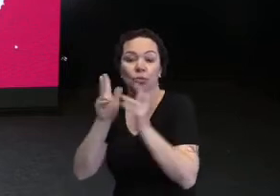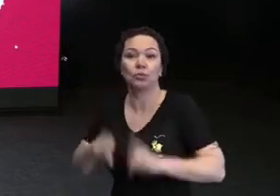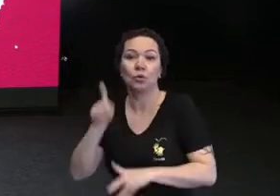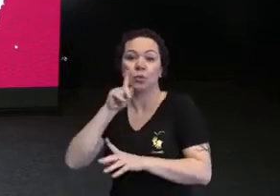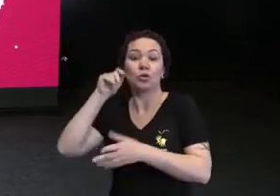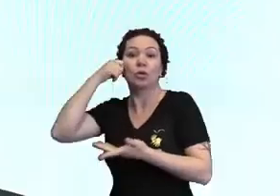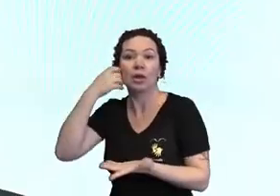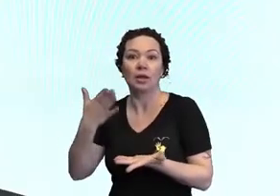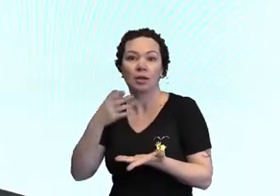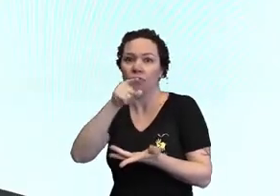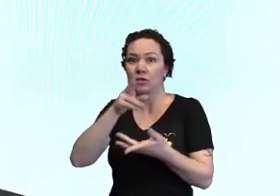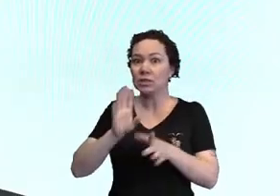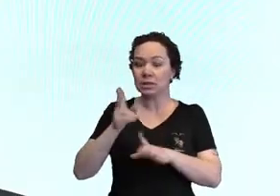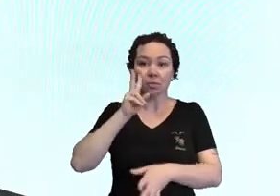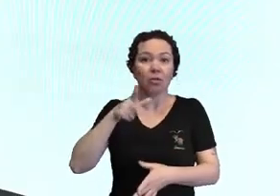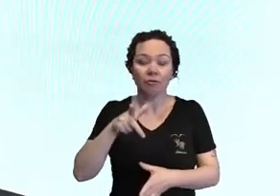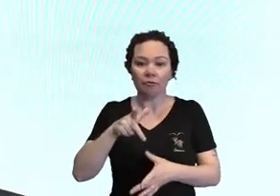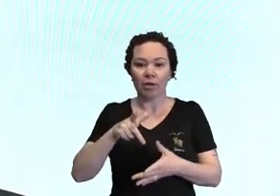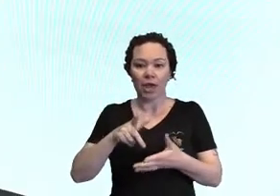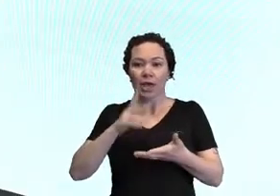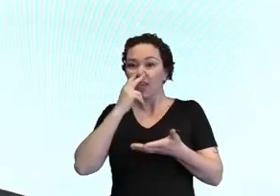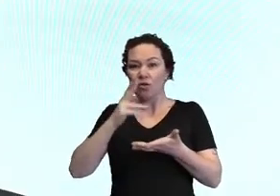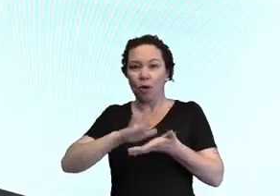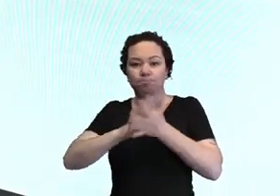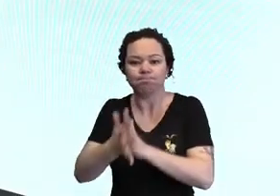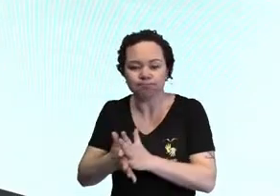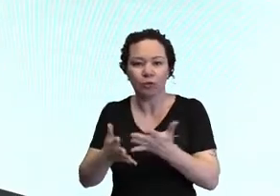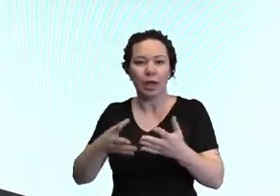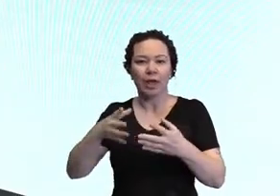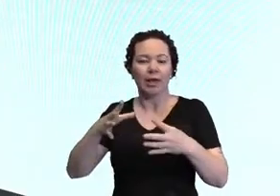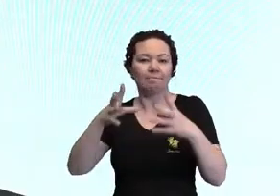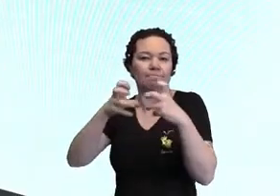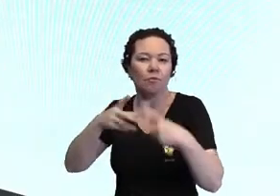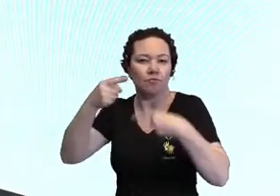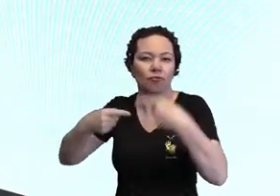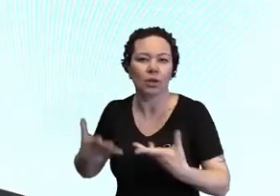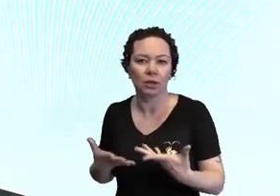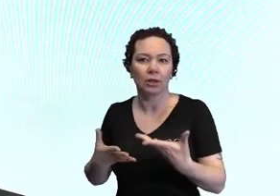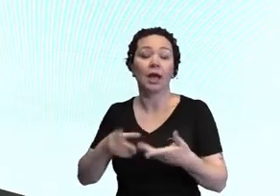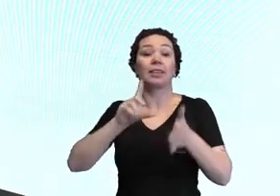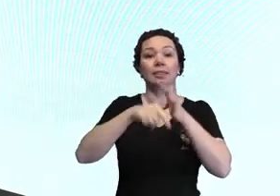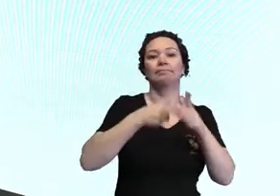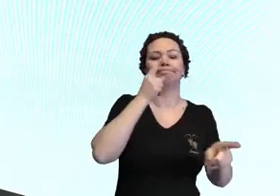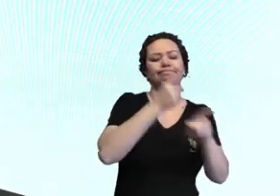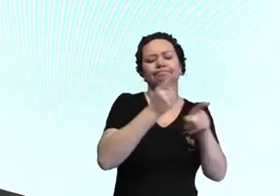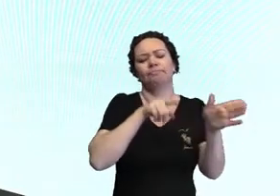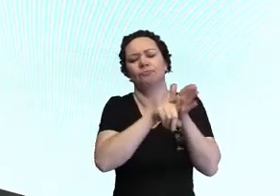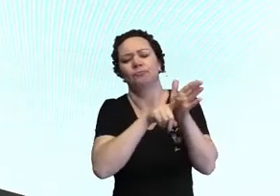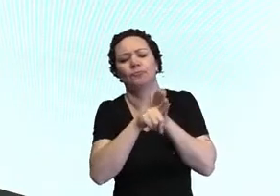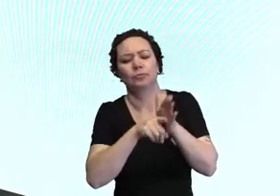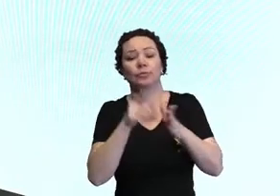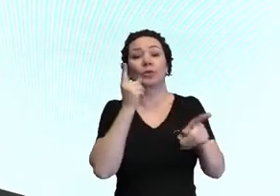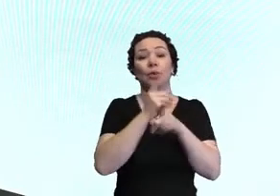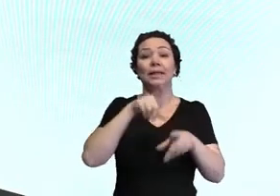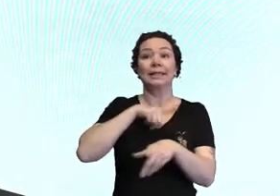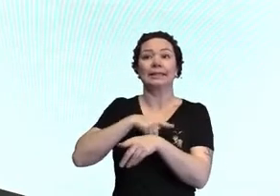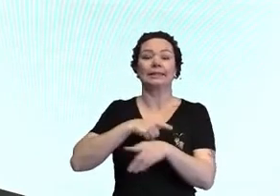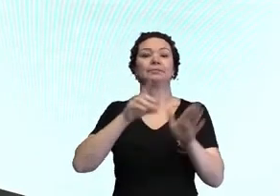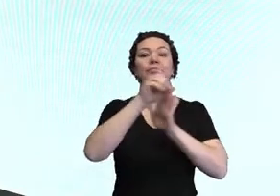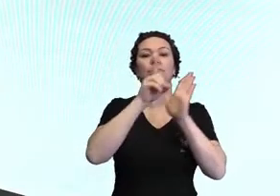violência. Aí eu fui além, comecei a estudar o pós-abolição, descobri que teve um decreto de número